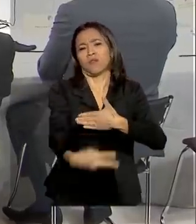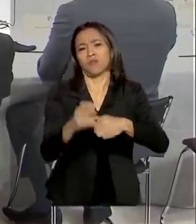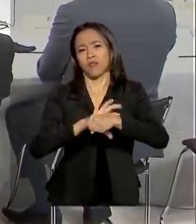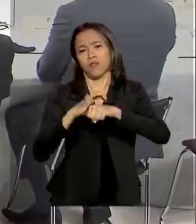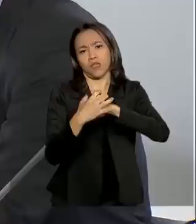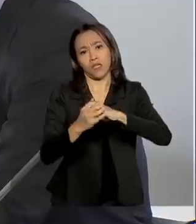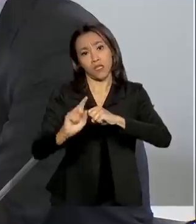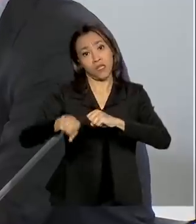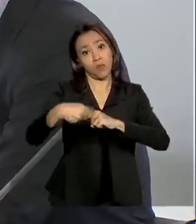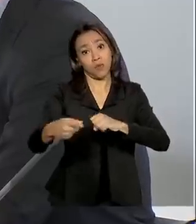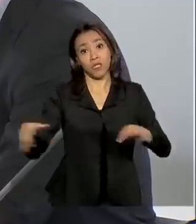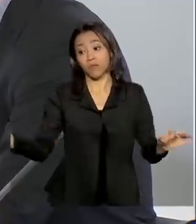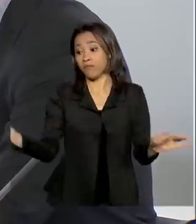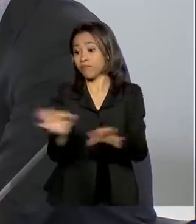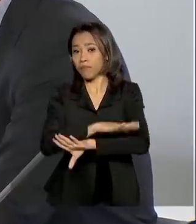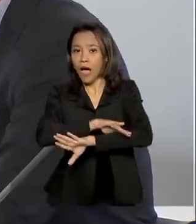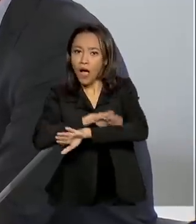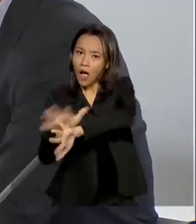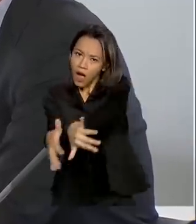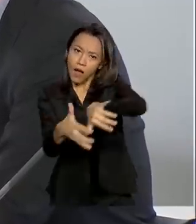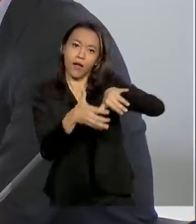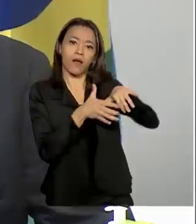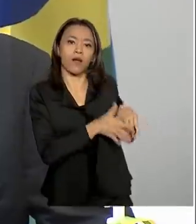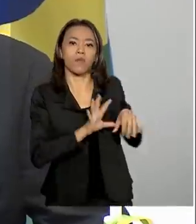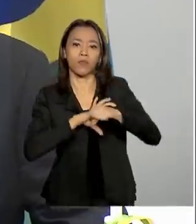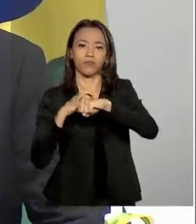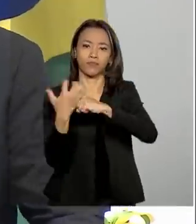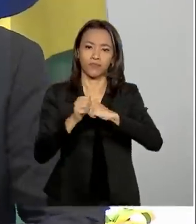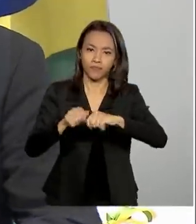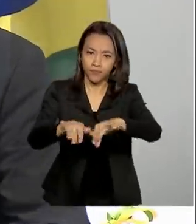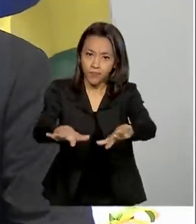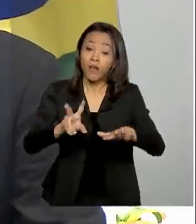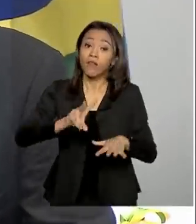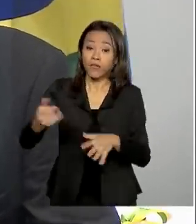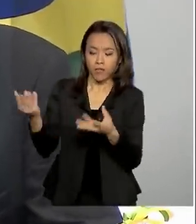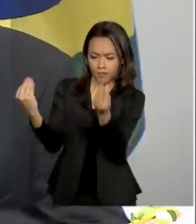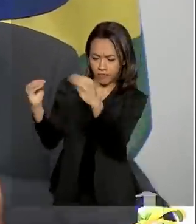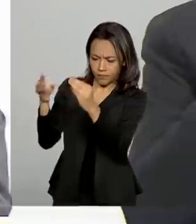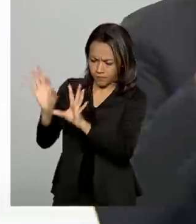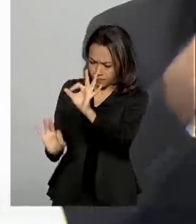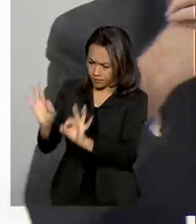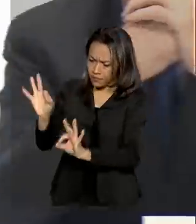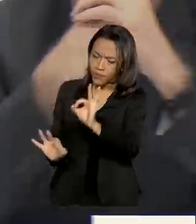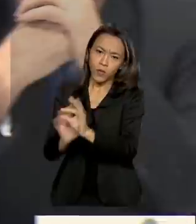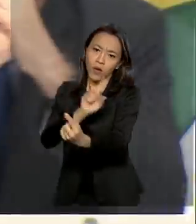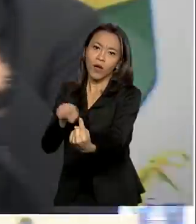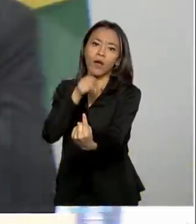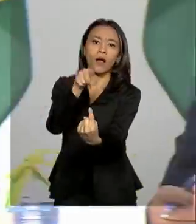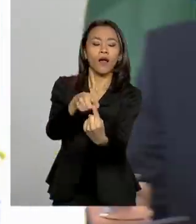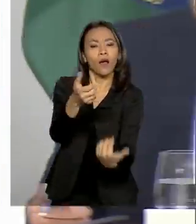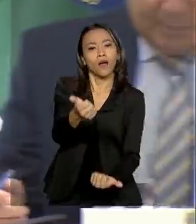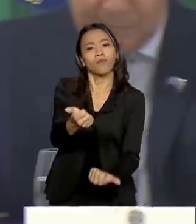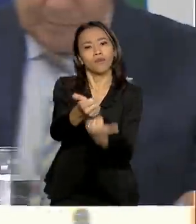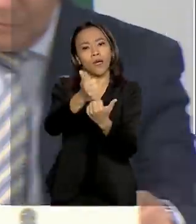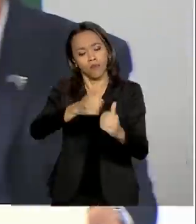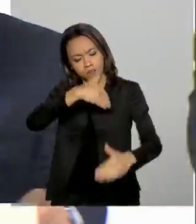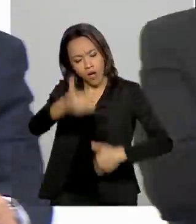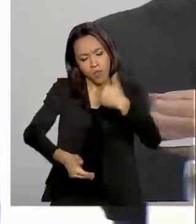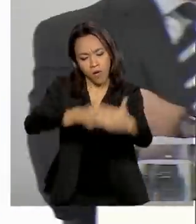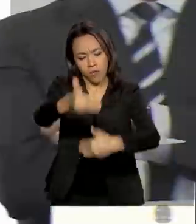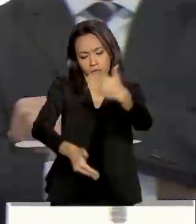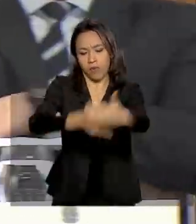após a pandemia. Serão planejadas e desenvolvidas ações integradas para a recuperação e crescimento do país,